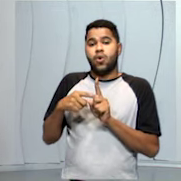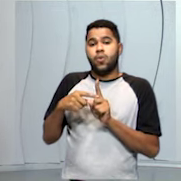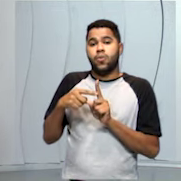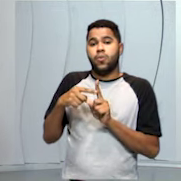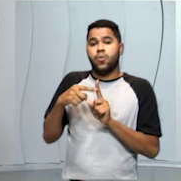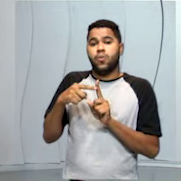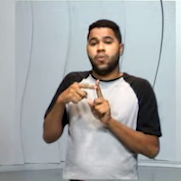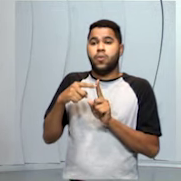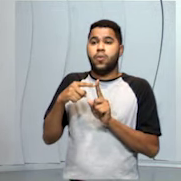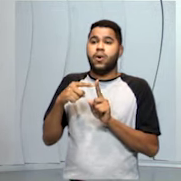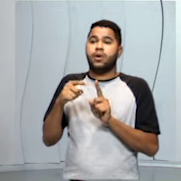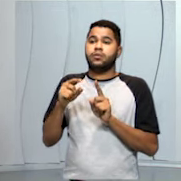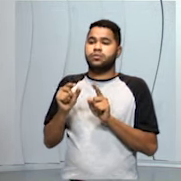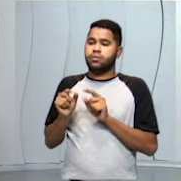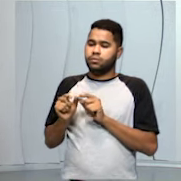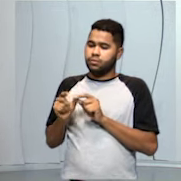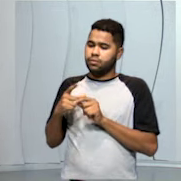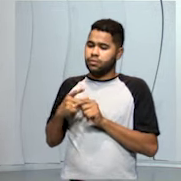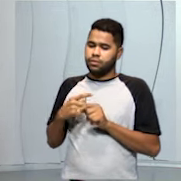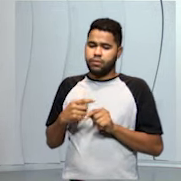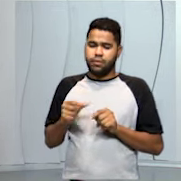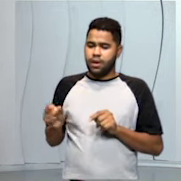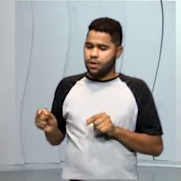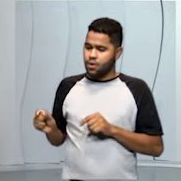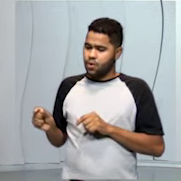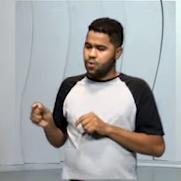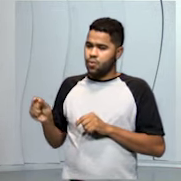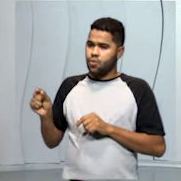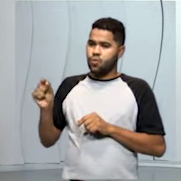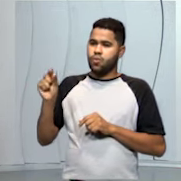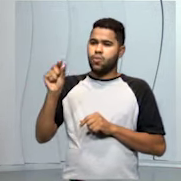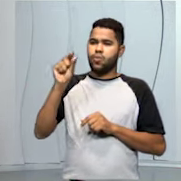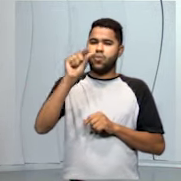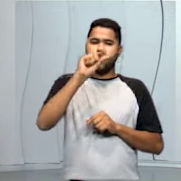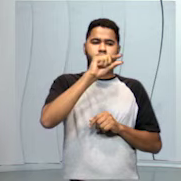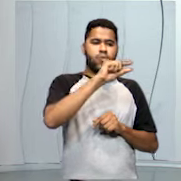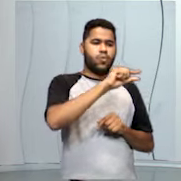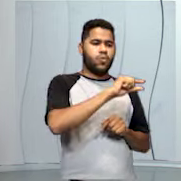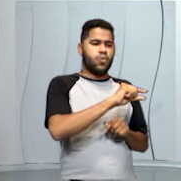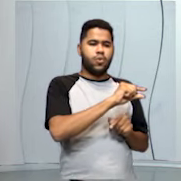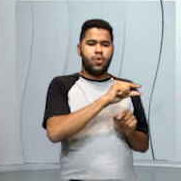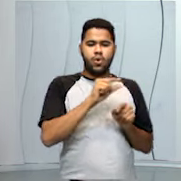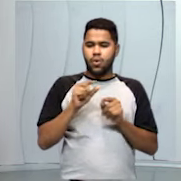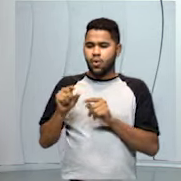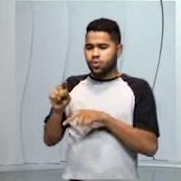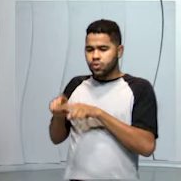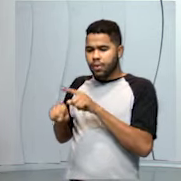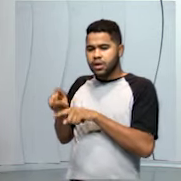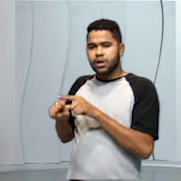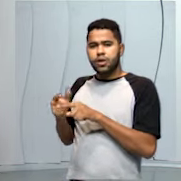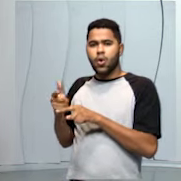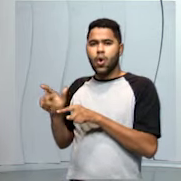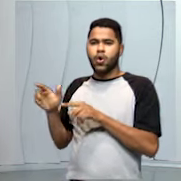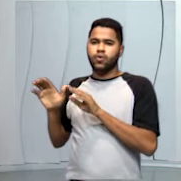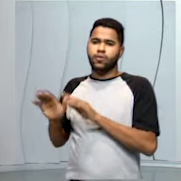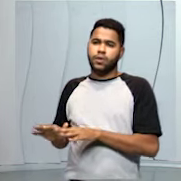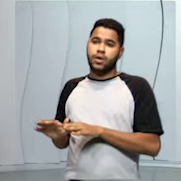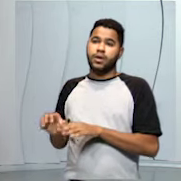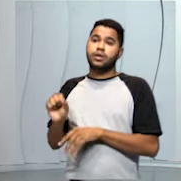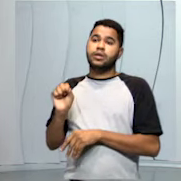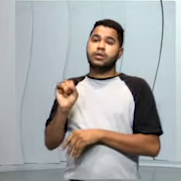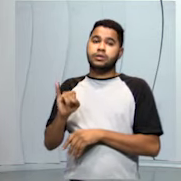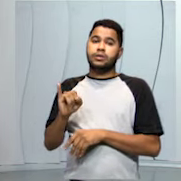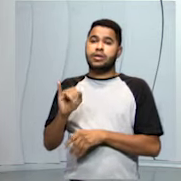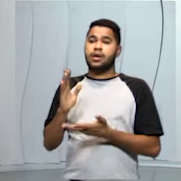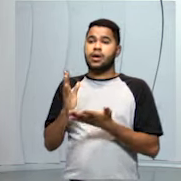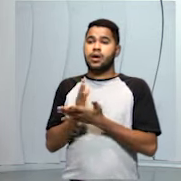mais baixa, ela vai passar para o outro lado sem carregar consigo os outros materiais. Se nessa mistura tiver